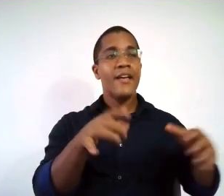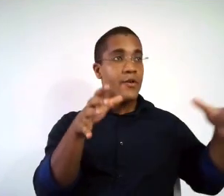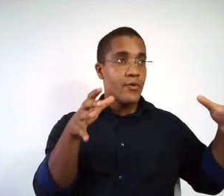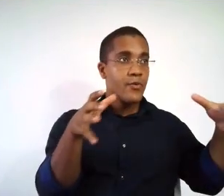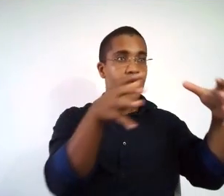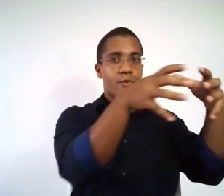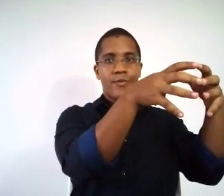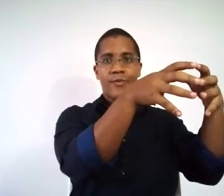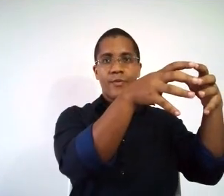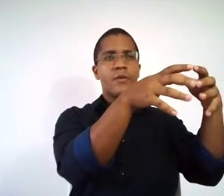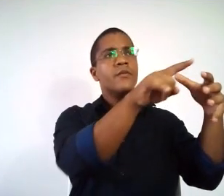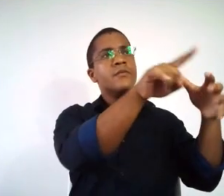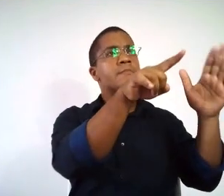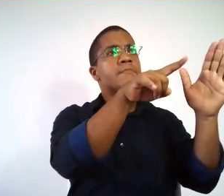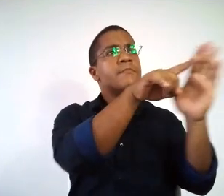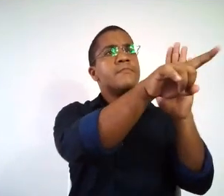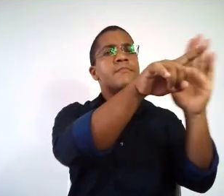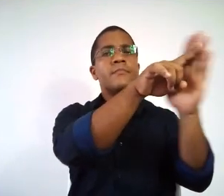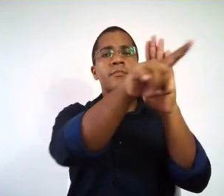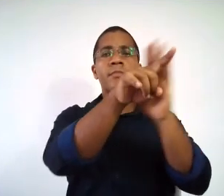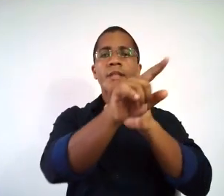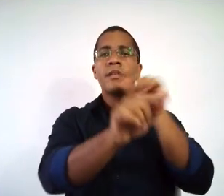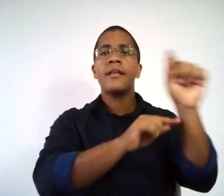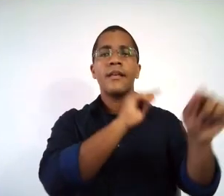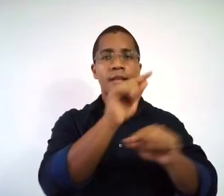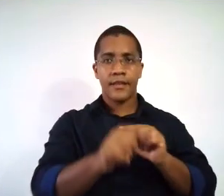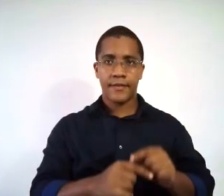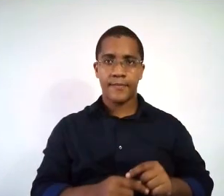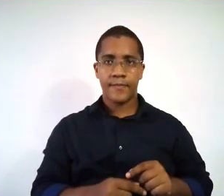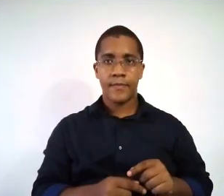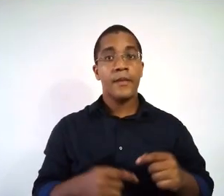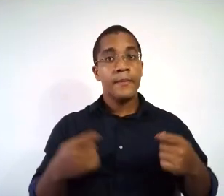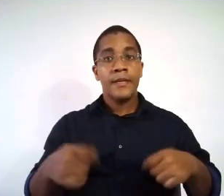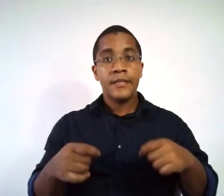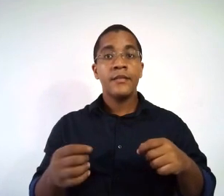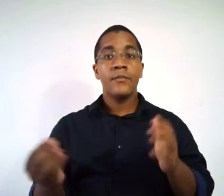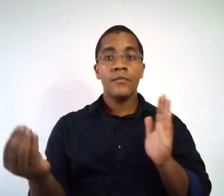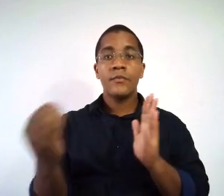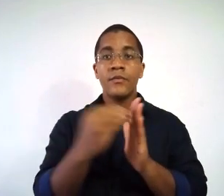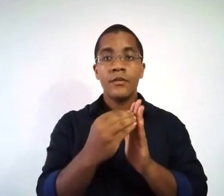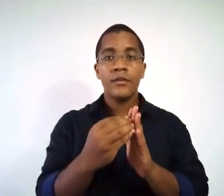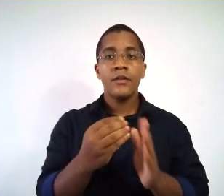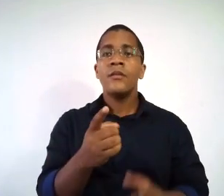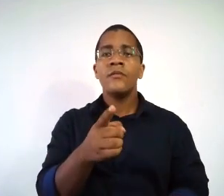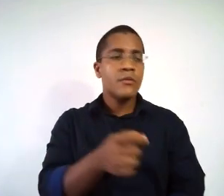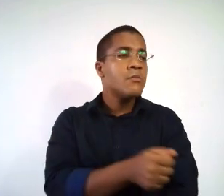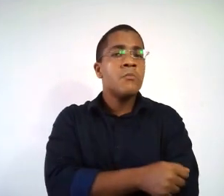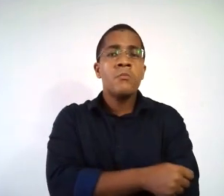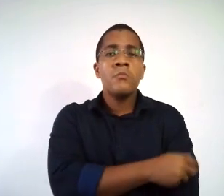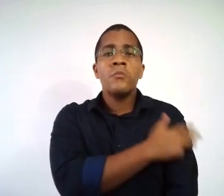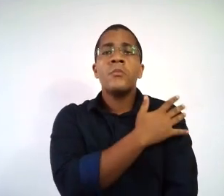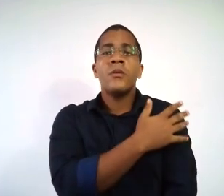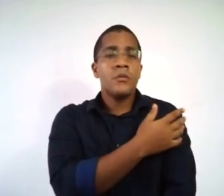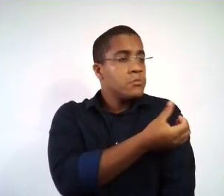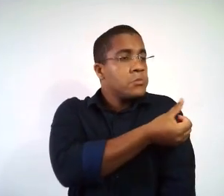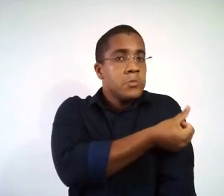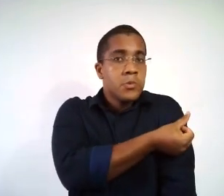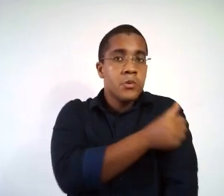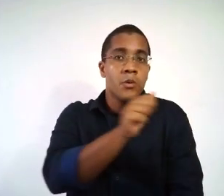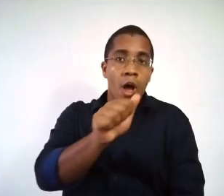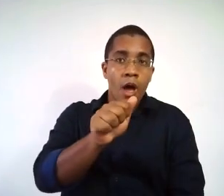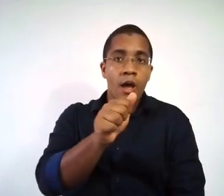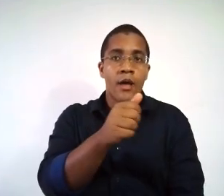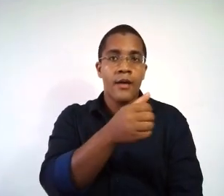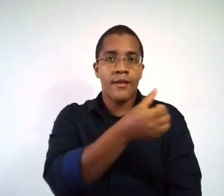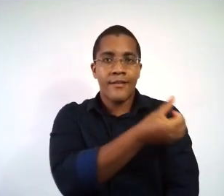turma. Mas você tem que colocar a turma como se fosse dela, tá? A série e o ano, no caso. Se é